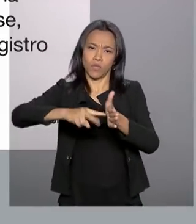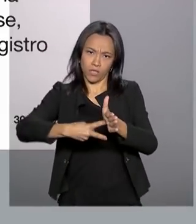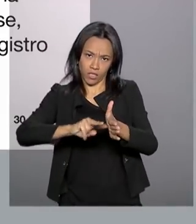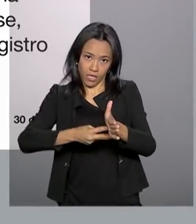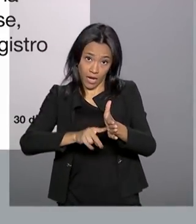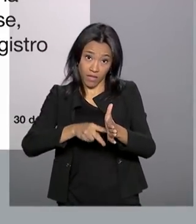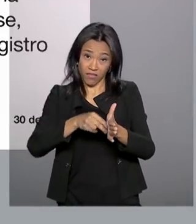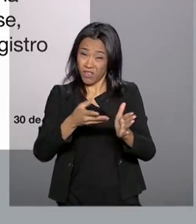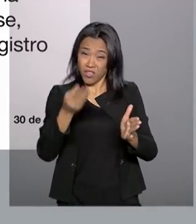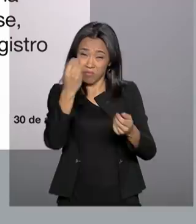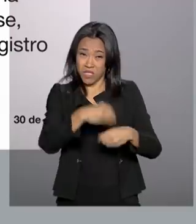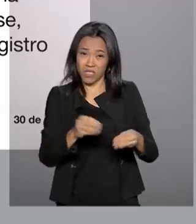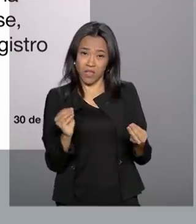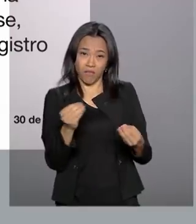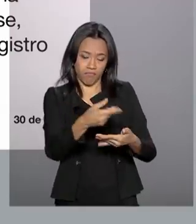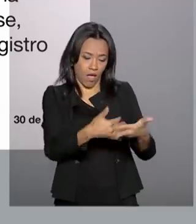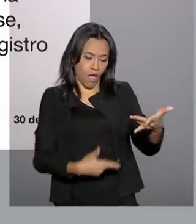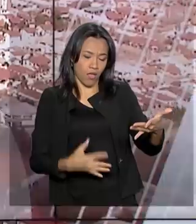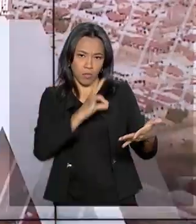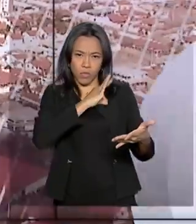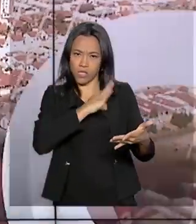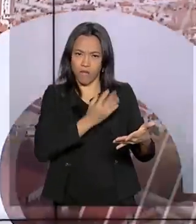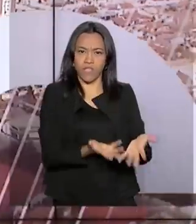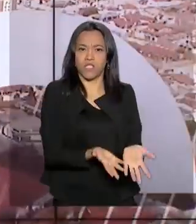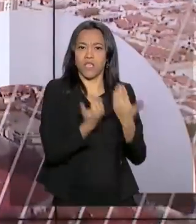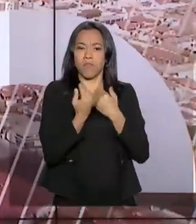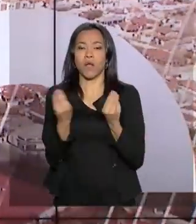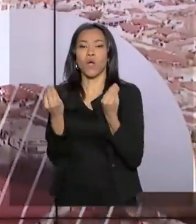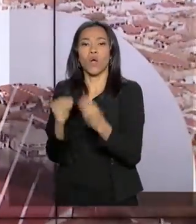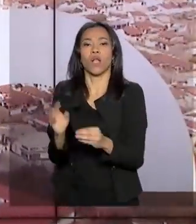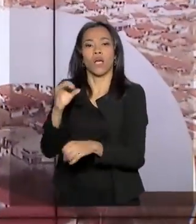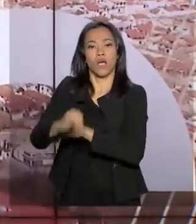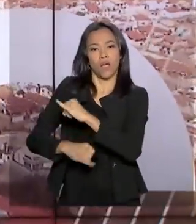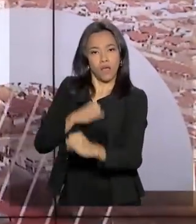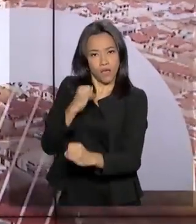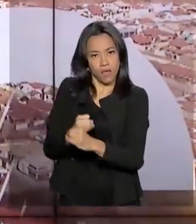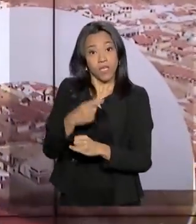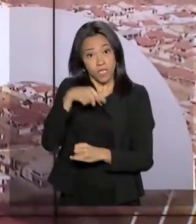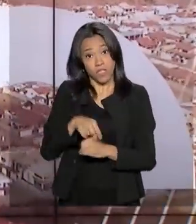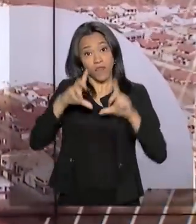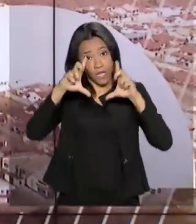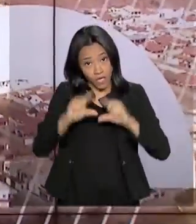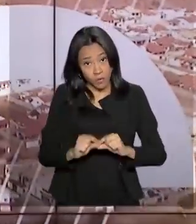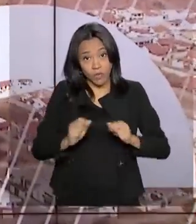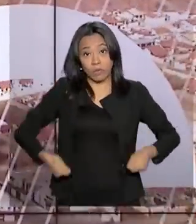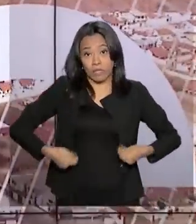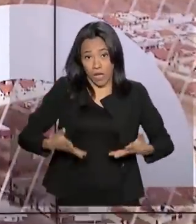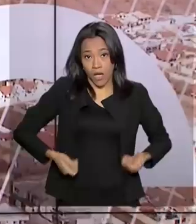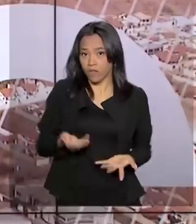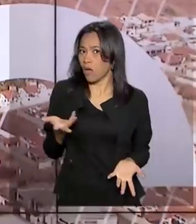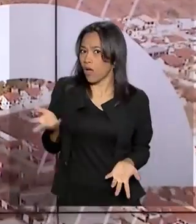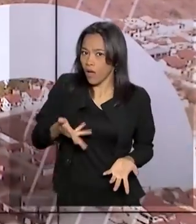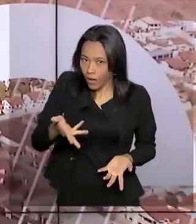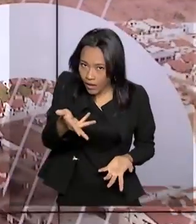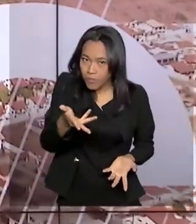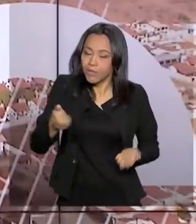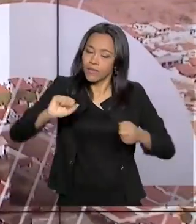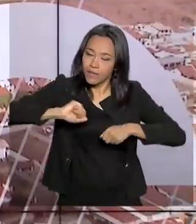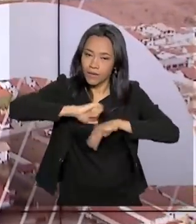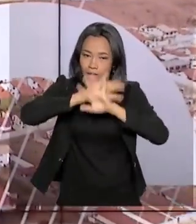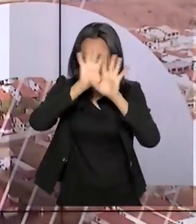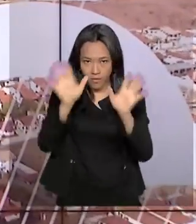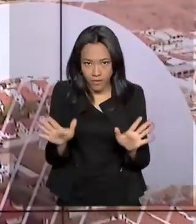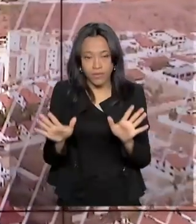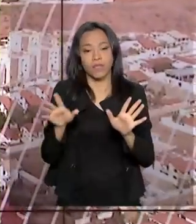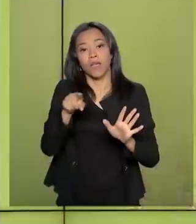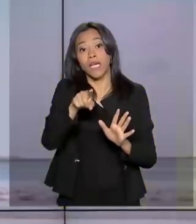policiais para as páginas digitais. A medida vai permitir a redução de custos, agilidade maior e transparência.